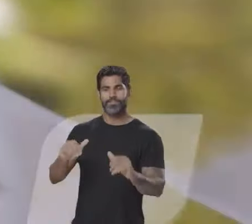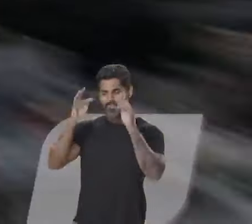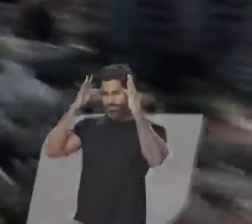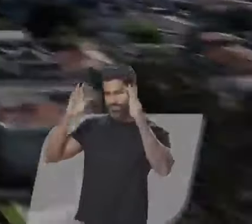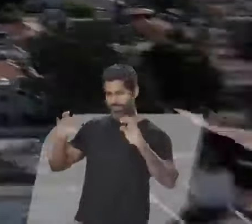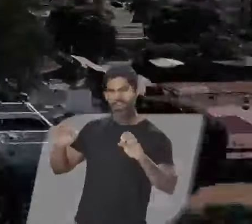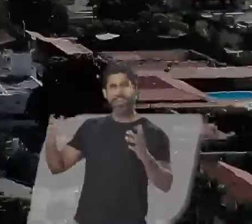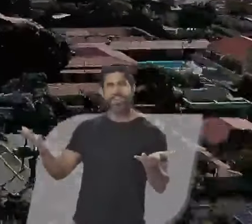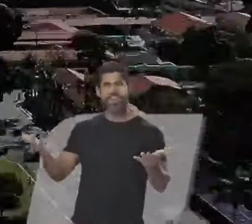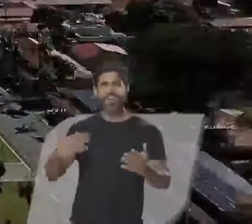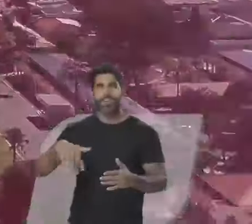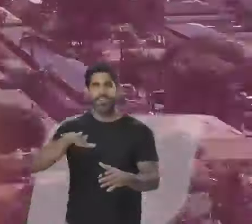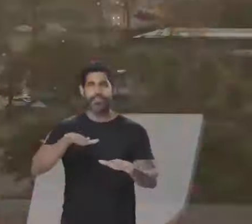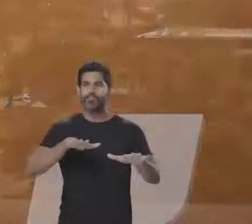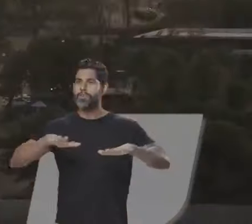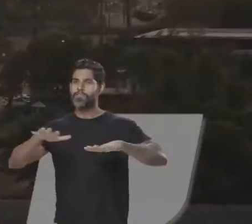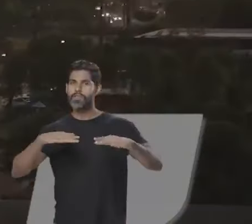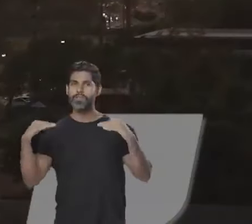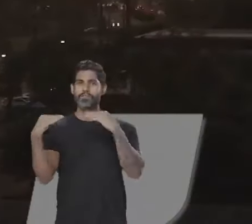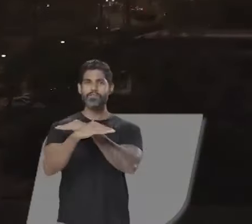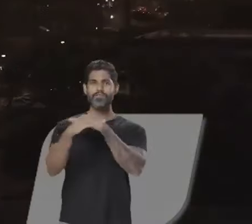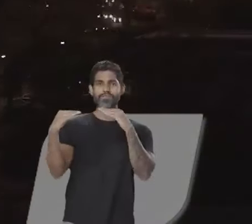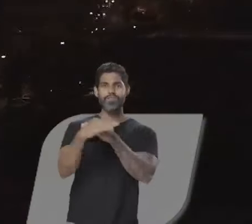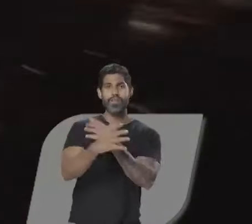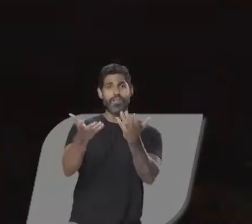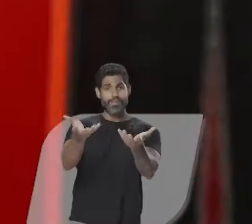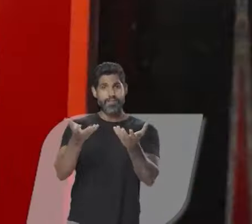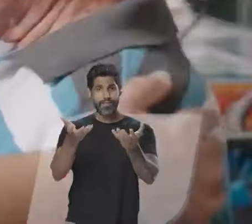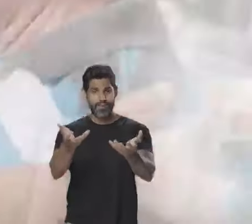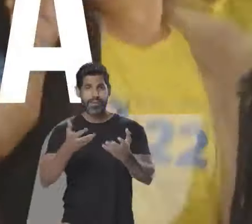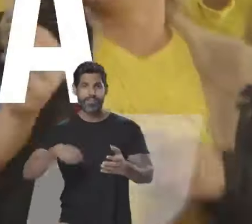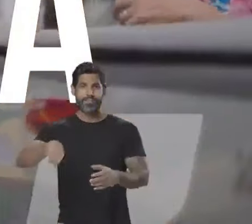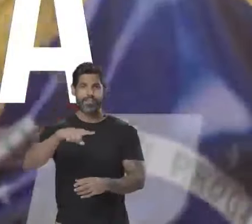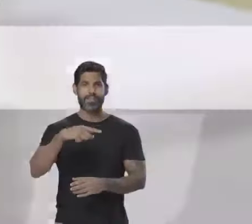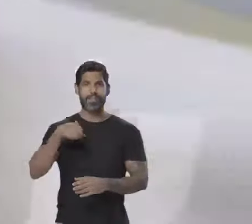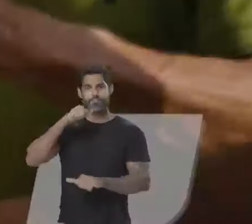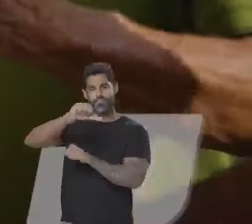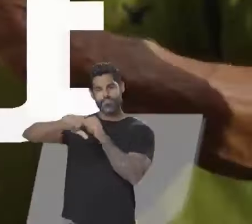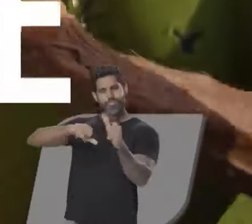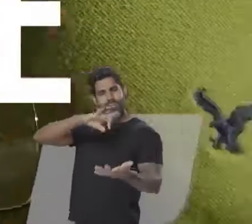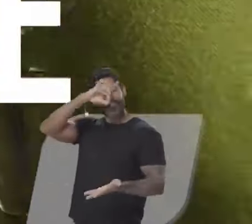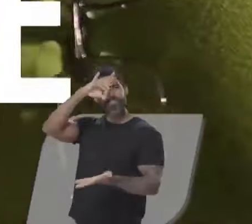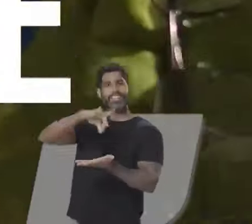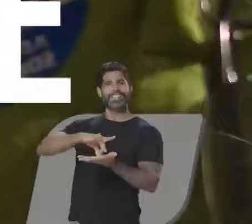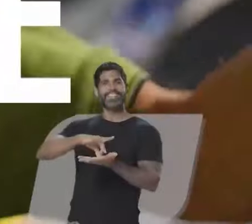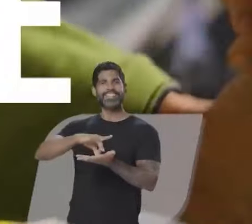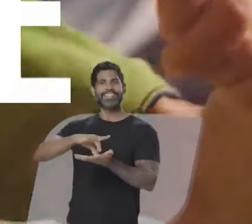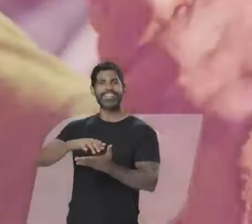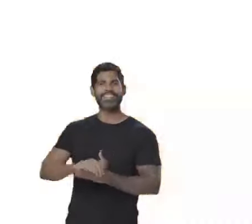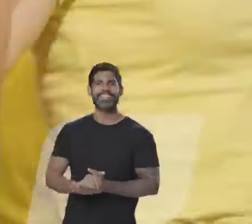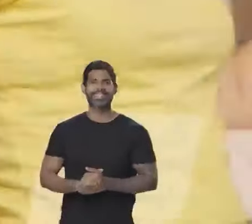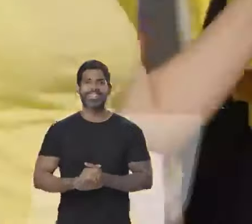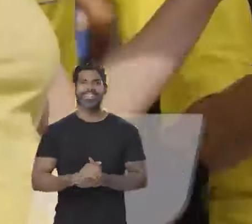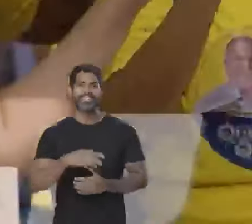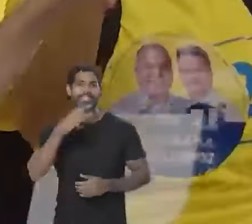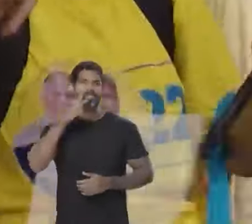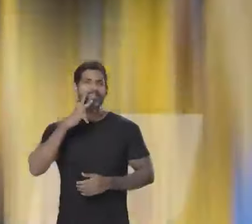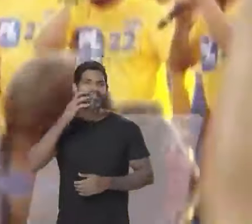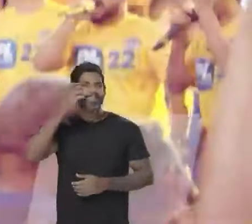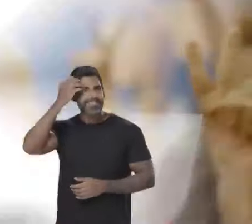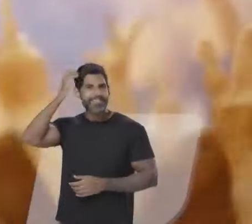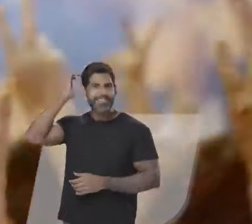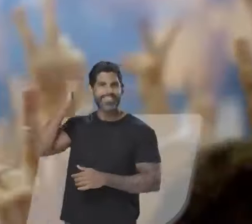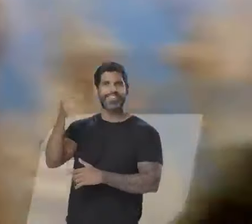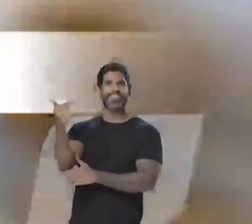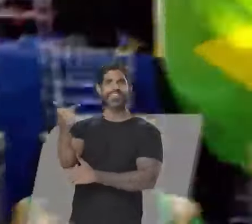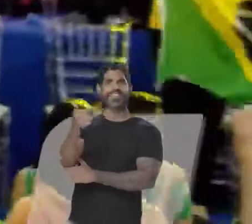Eu quero mobilidade Eu quero, quero a mudança de verdade Quem joga aí, quem